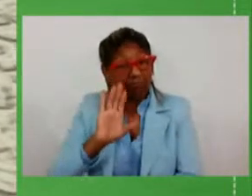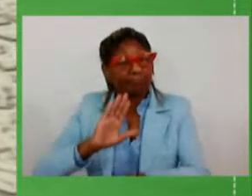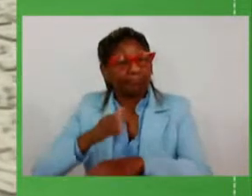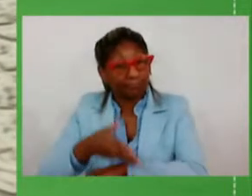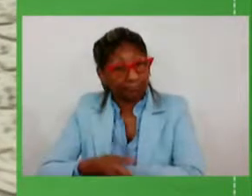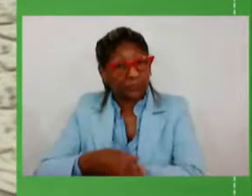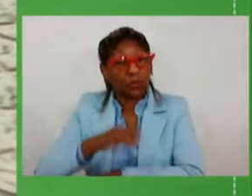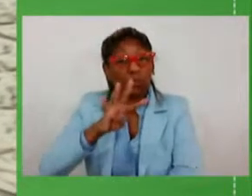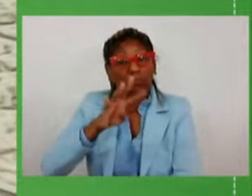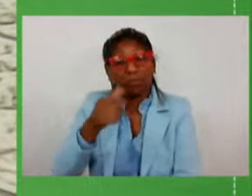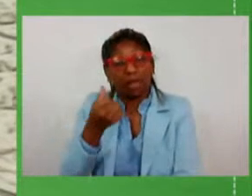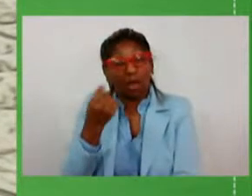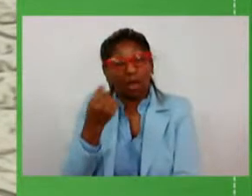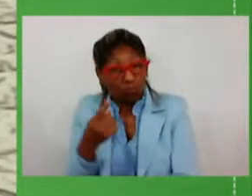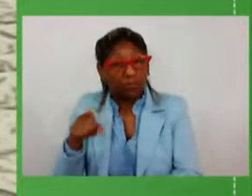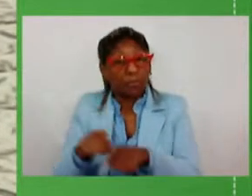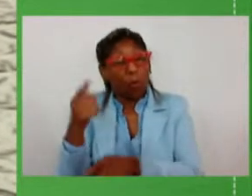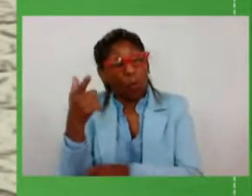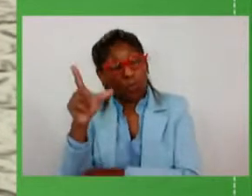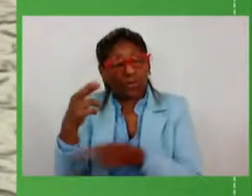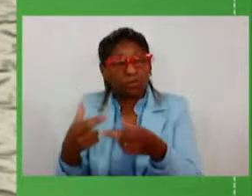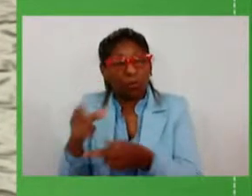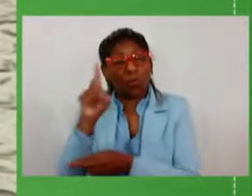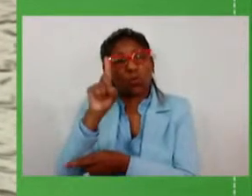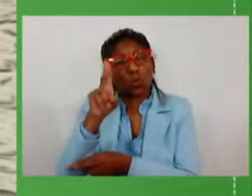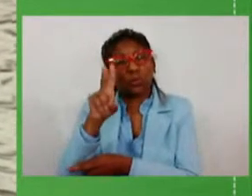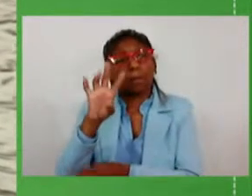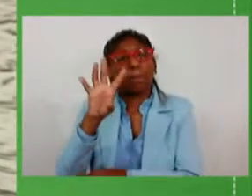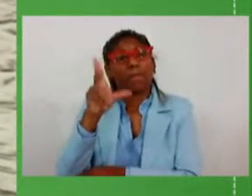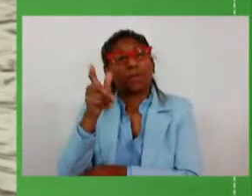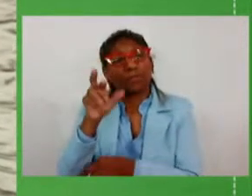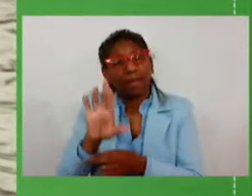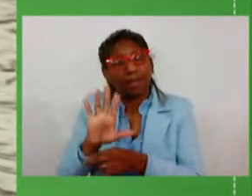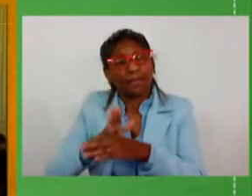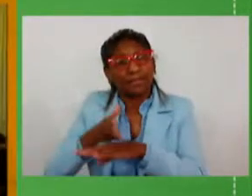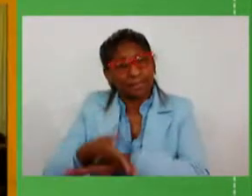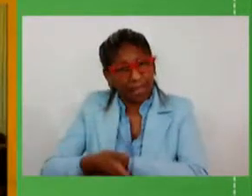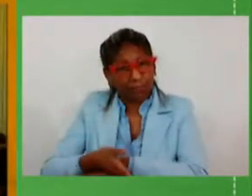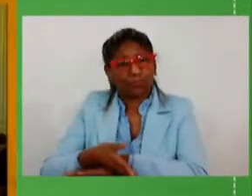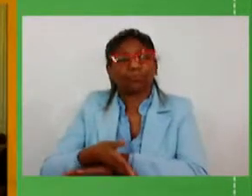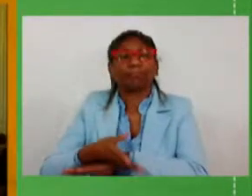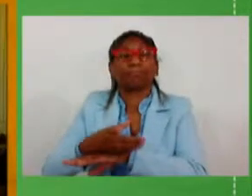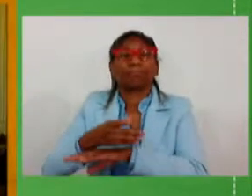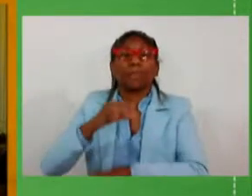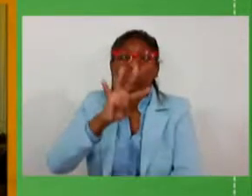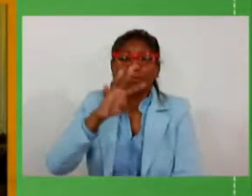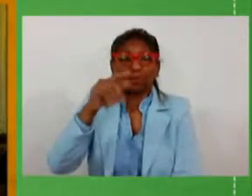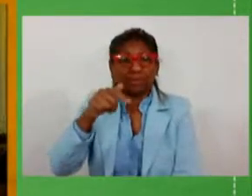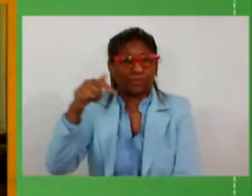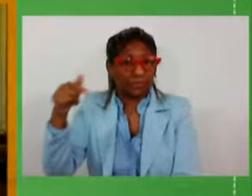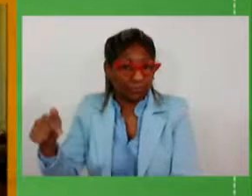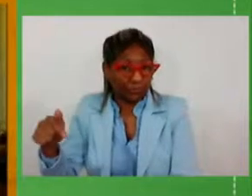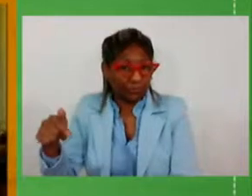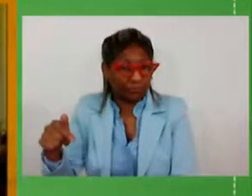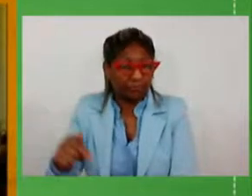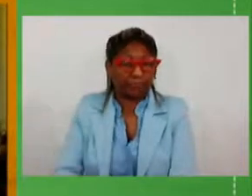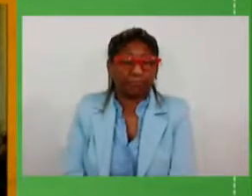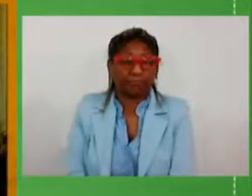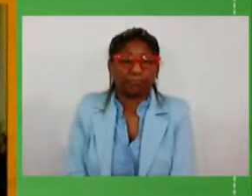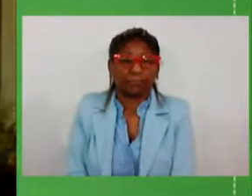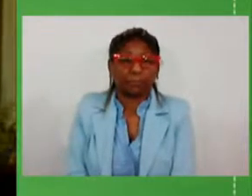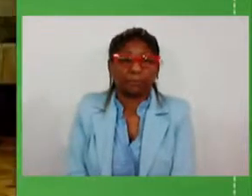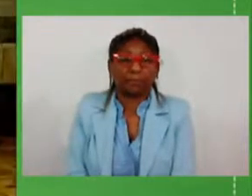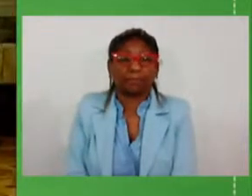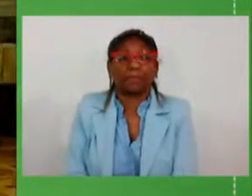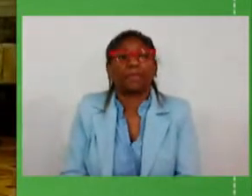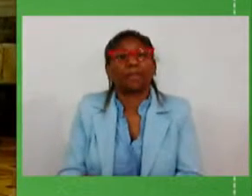Centenário vai receber investimentos de 12 milhões de reais para o acesso ao município pela 477 e São